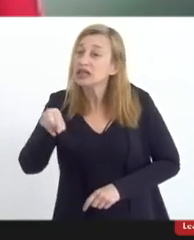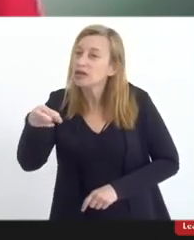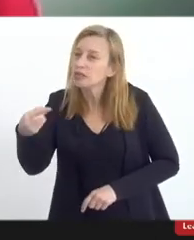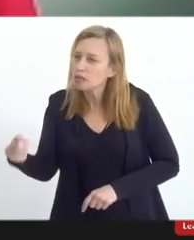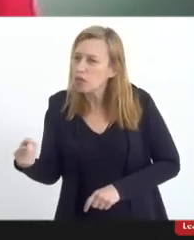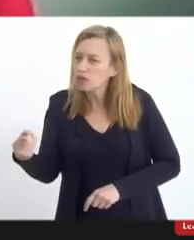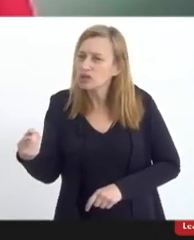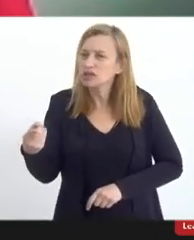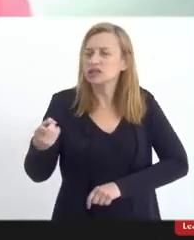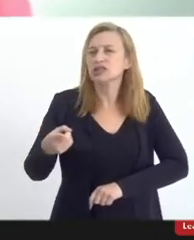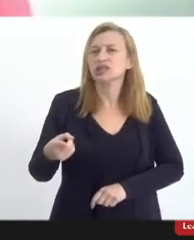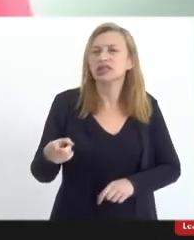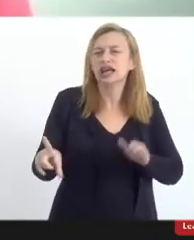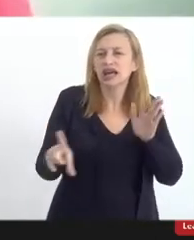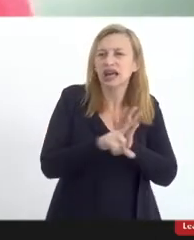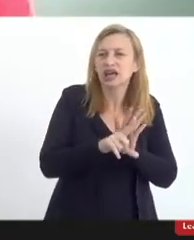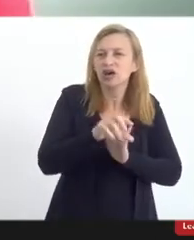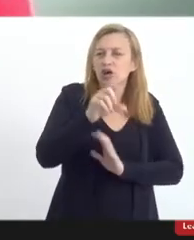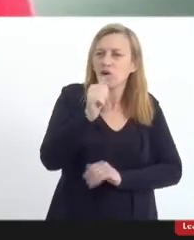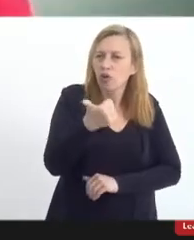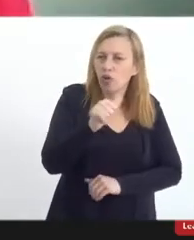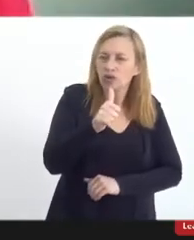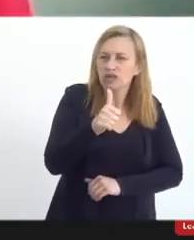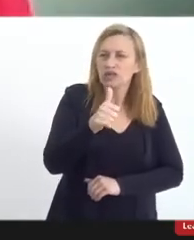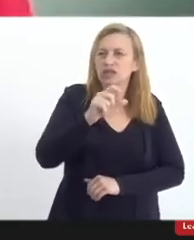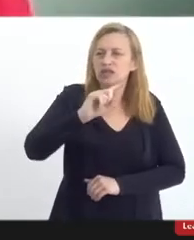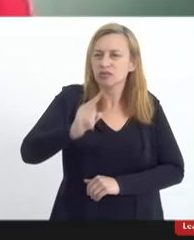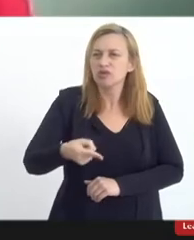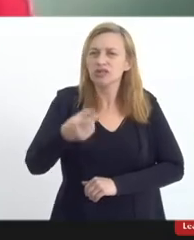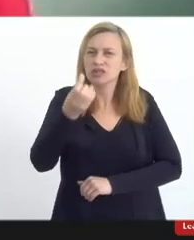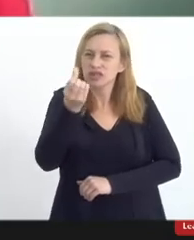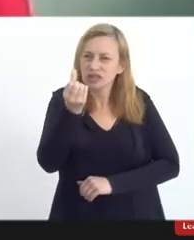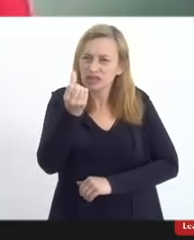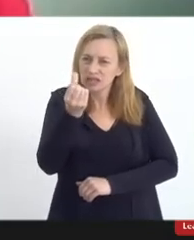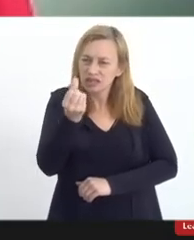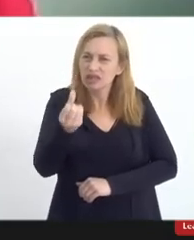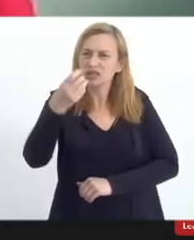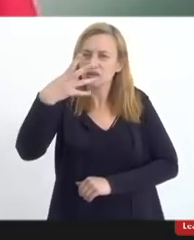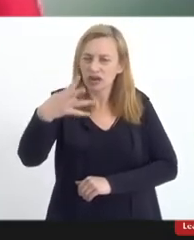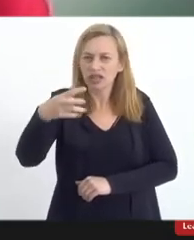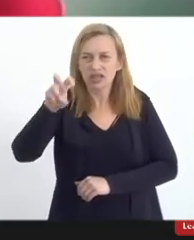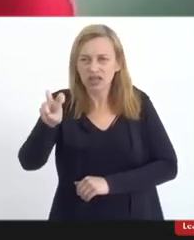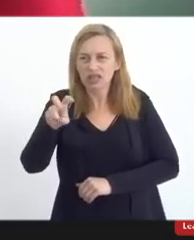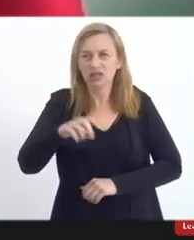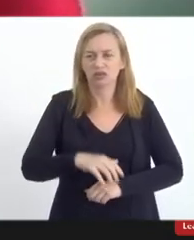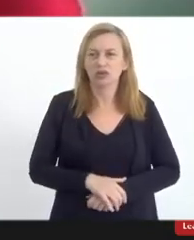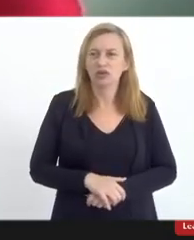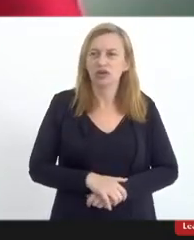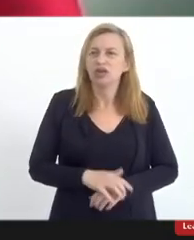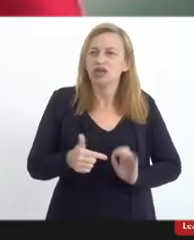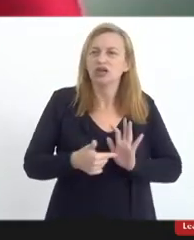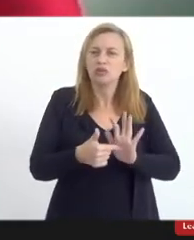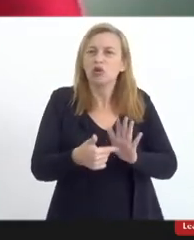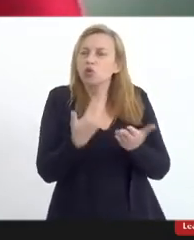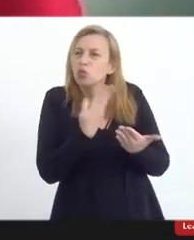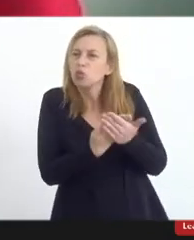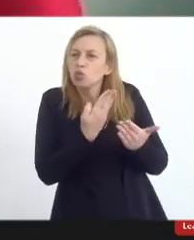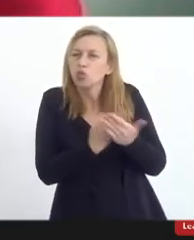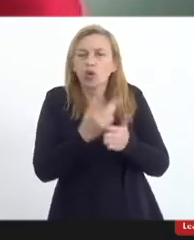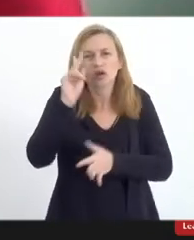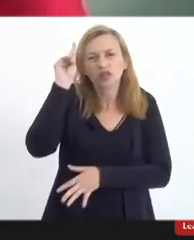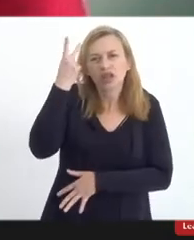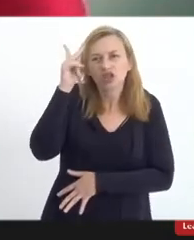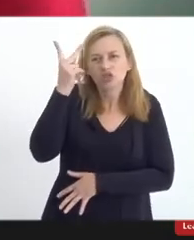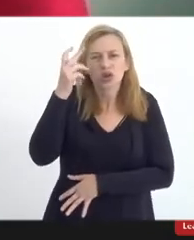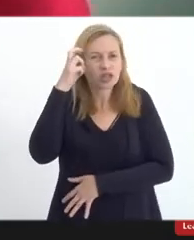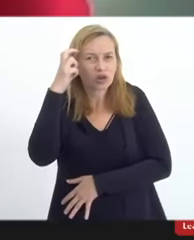consolidado na Lei 11.645, que determina o estudo da história da cultura